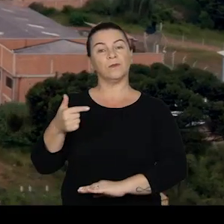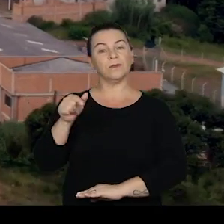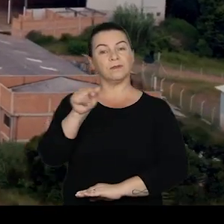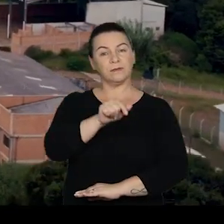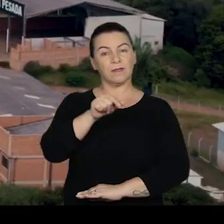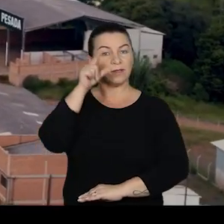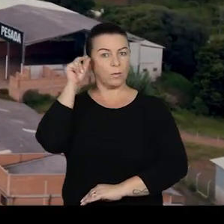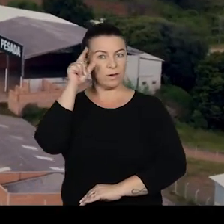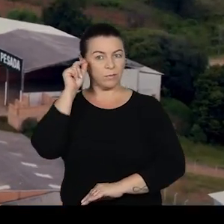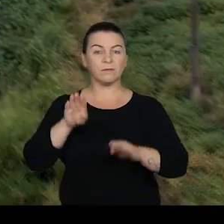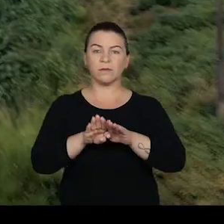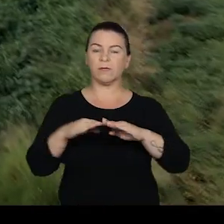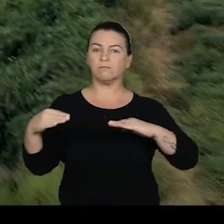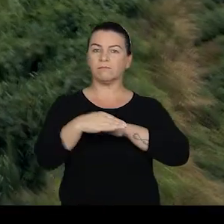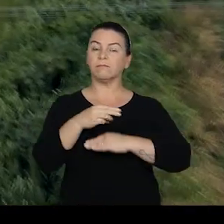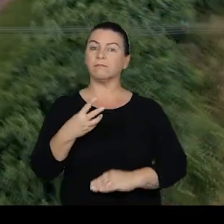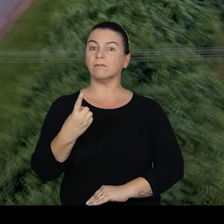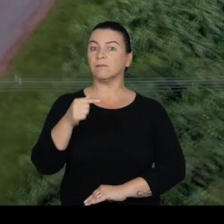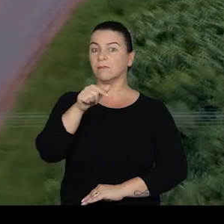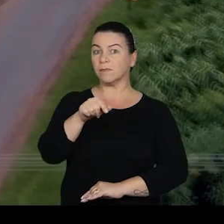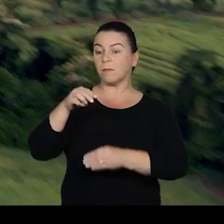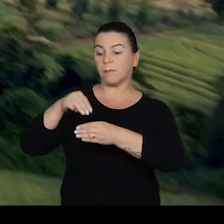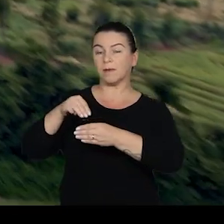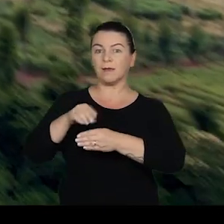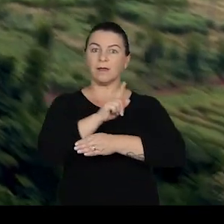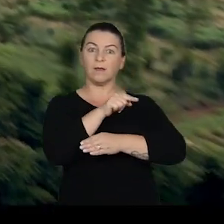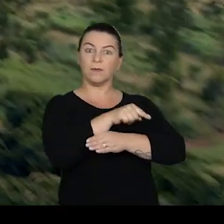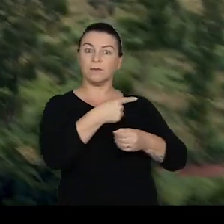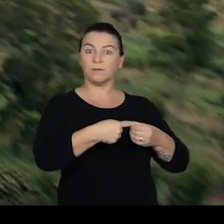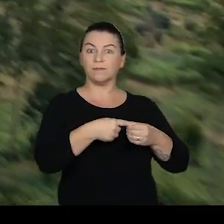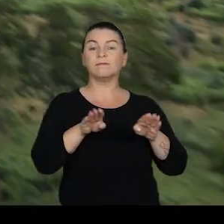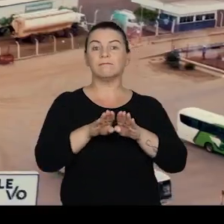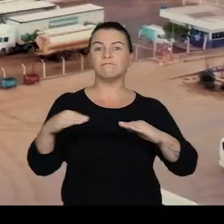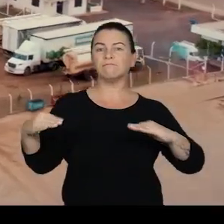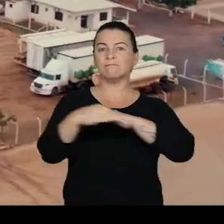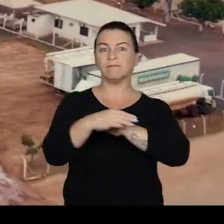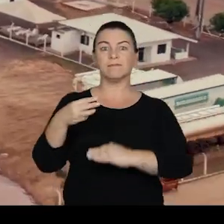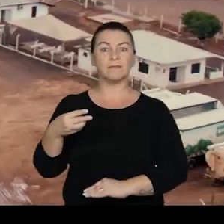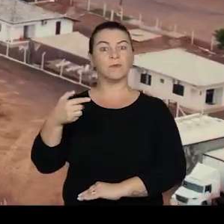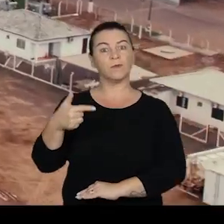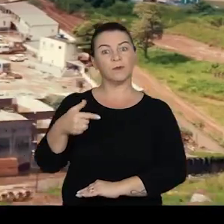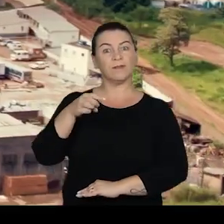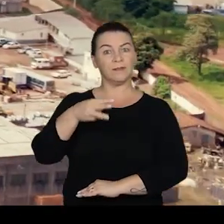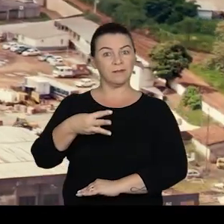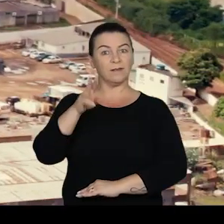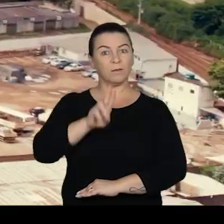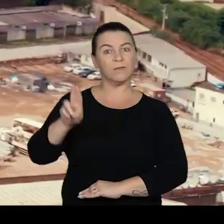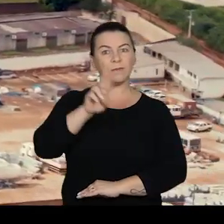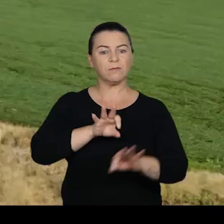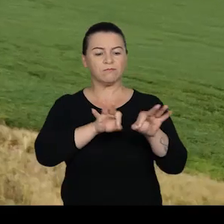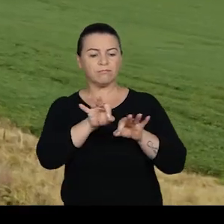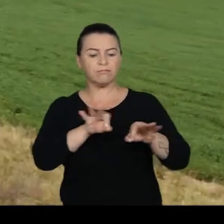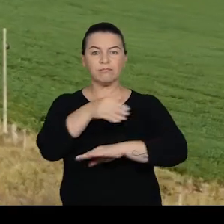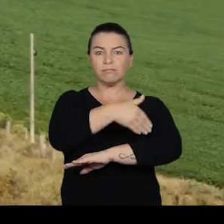-277 em Guarapuava. E a duplicação da PR-317 entre Maringá e Iguaraçu. A duplicação da PR-323 em